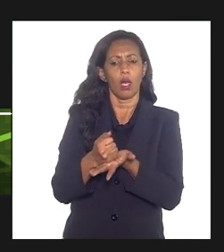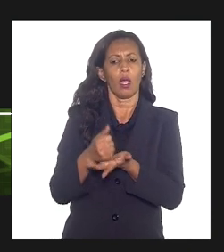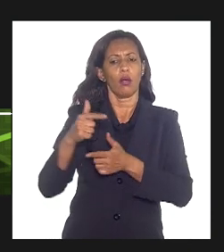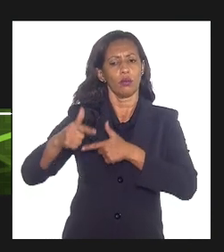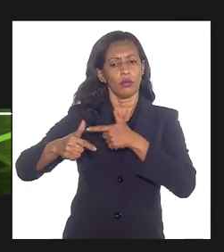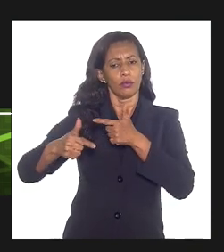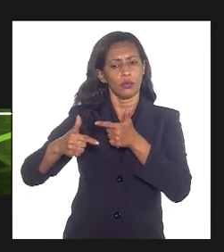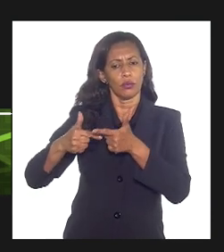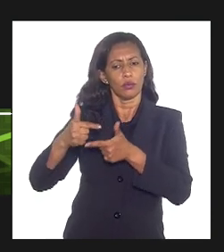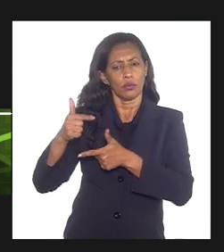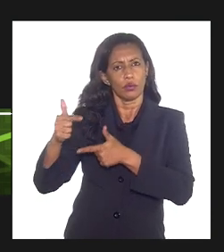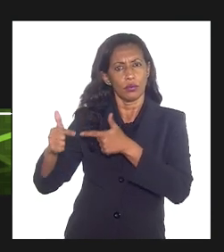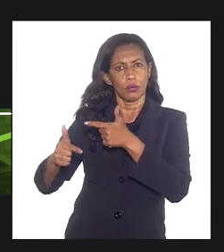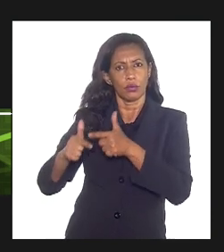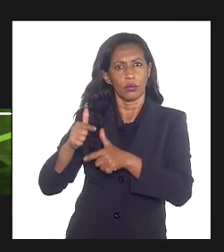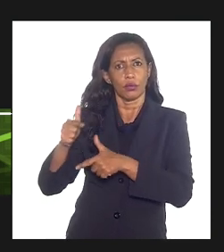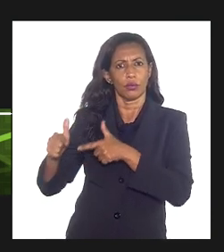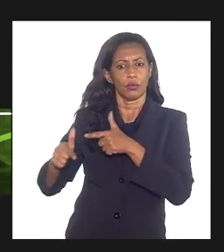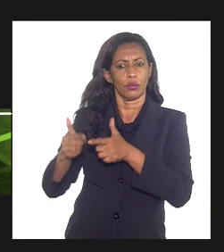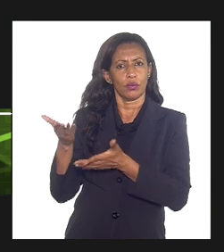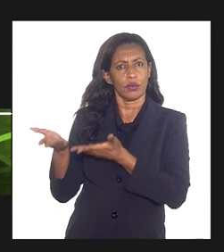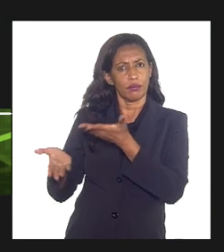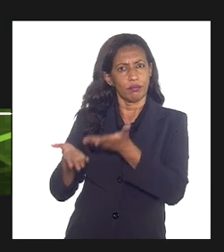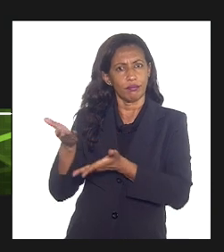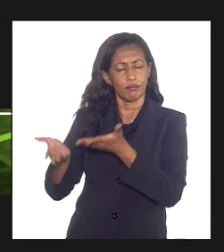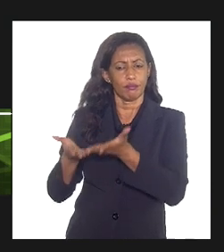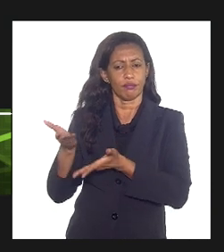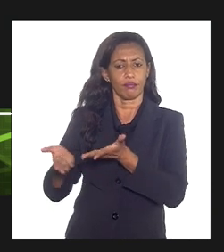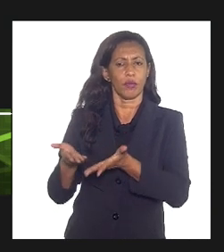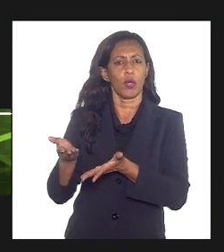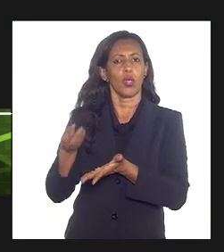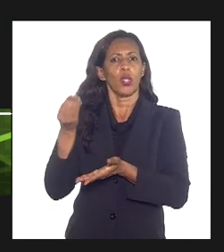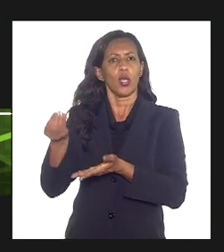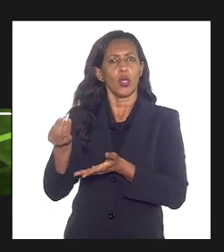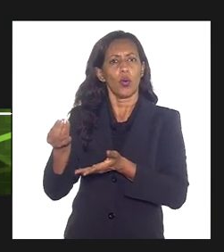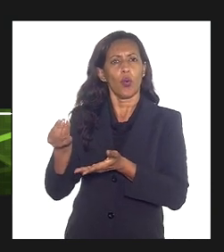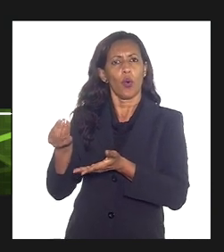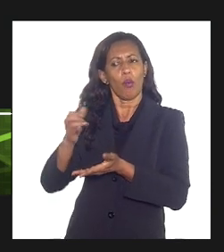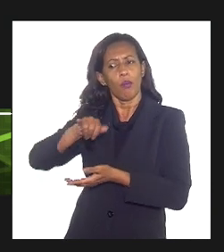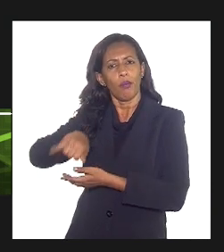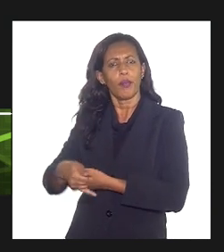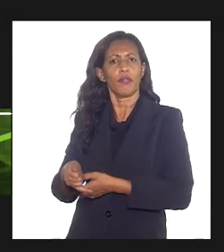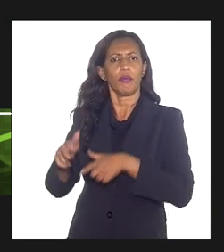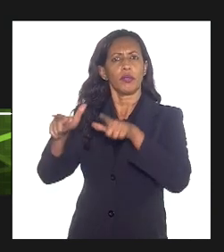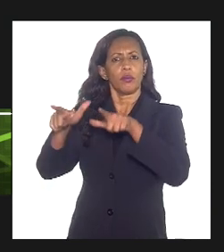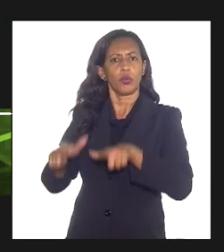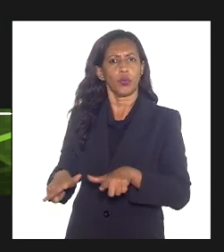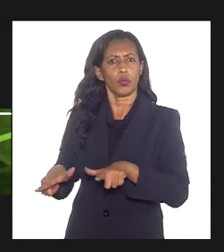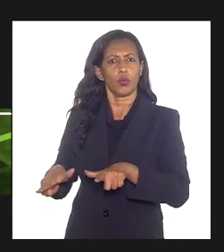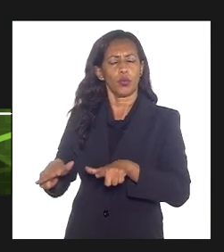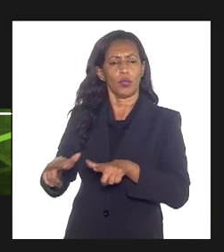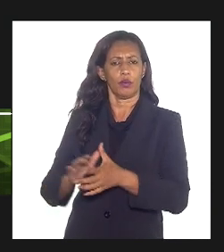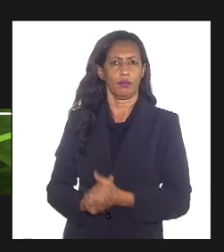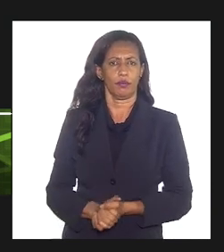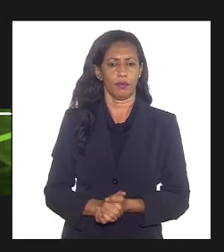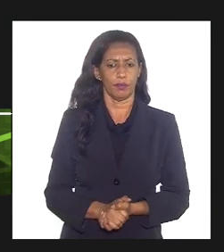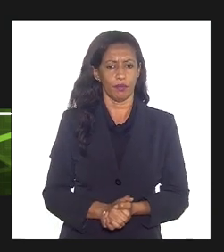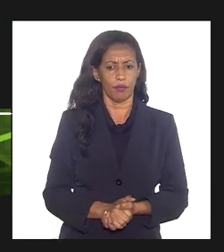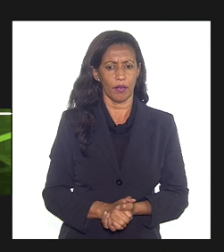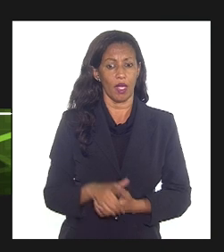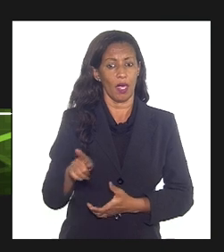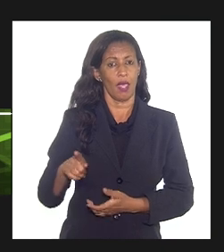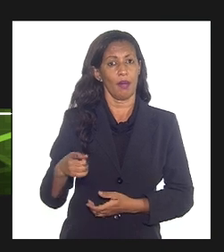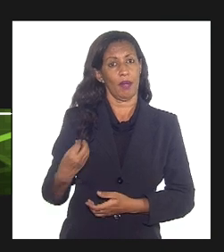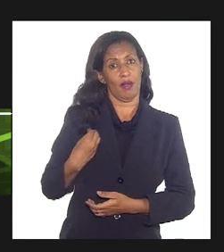tratamento e a destinação de resíduos, bem como a recuperação da área degradada. Então, essa estimativa é feita para a vida útil